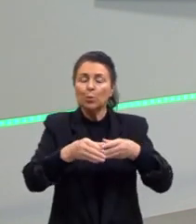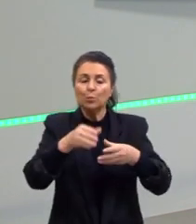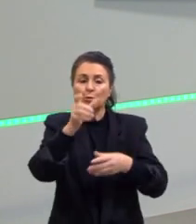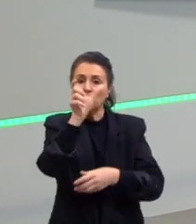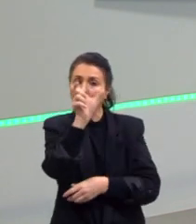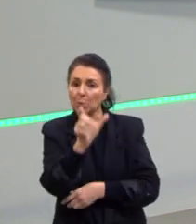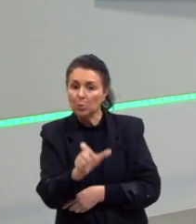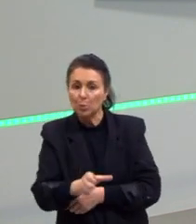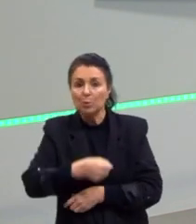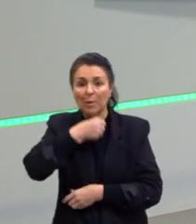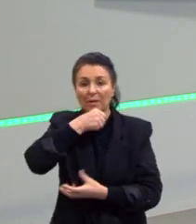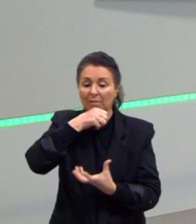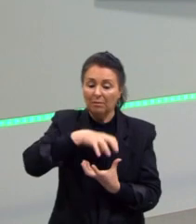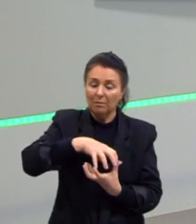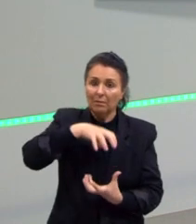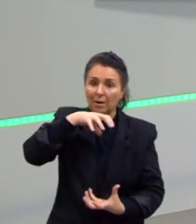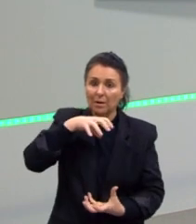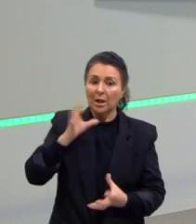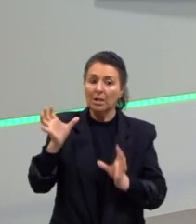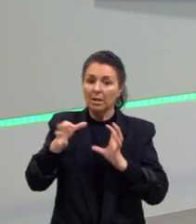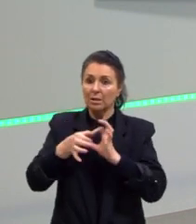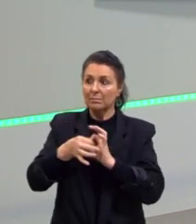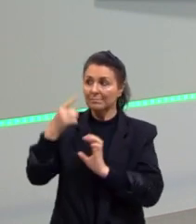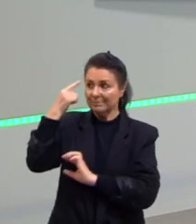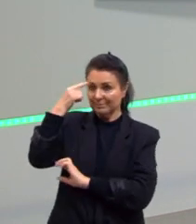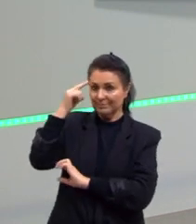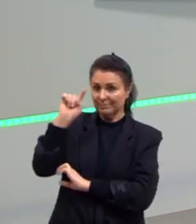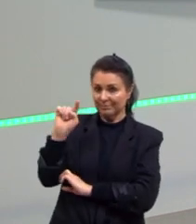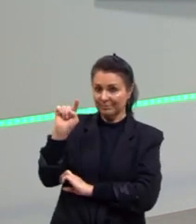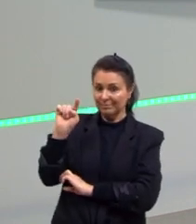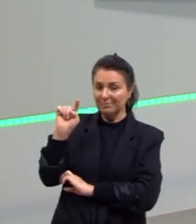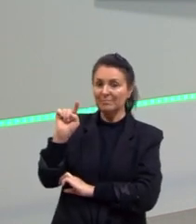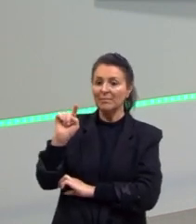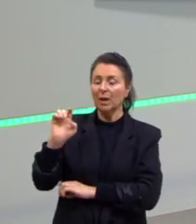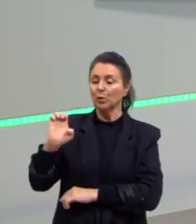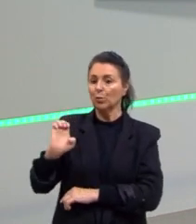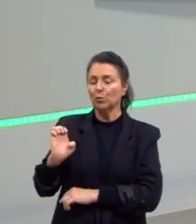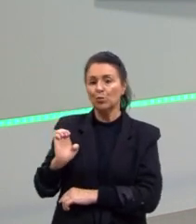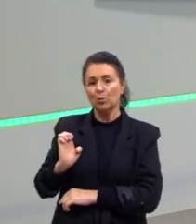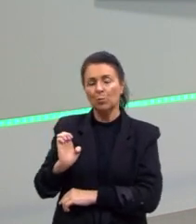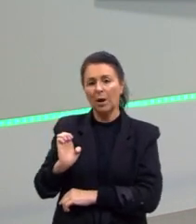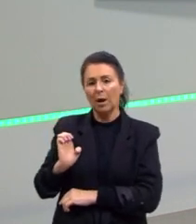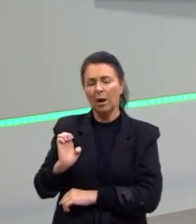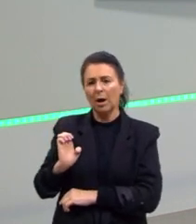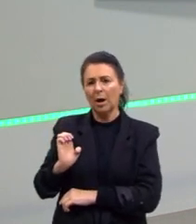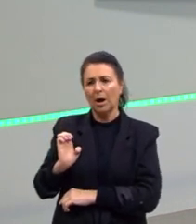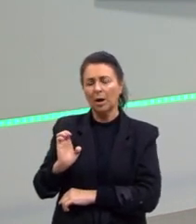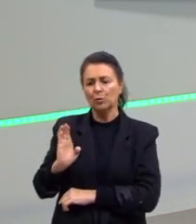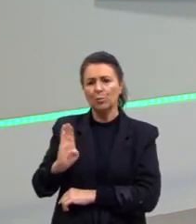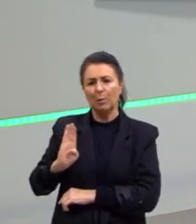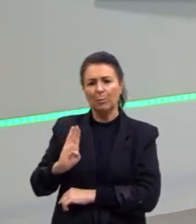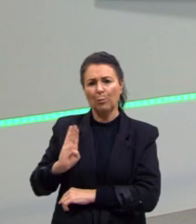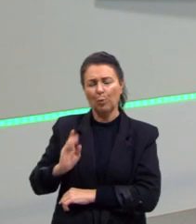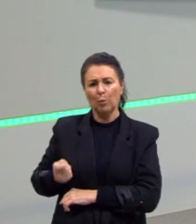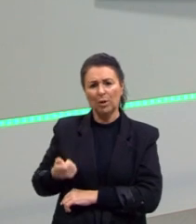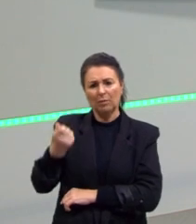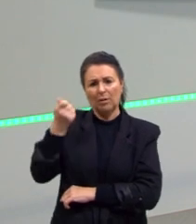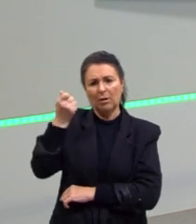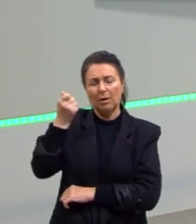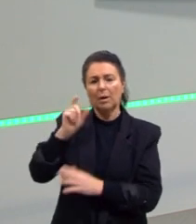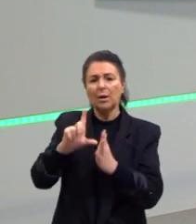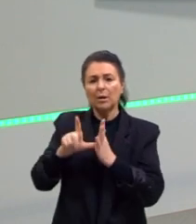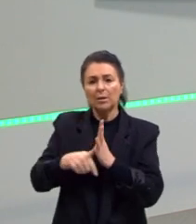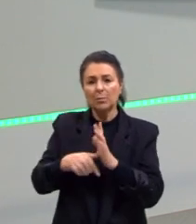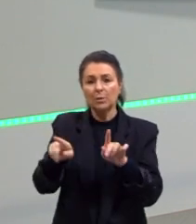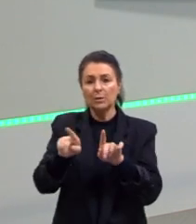velhas, pessoas mais ligadas aos ideais de uma burguesia, um pouco até da nobreza. E, depois desse